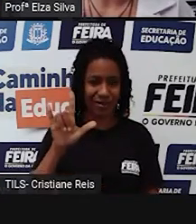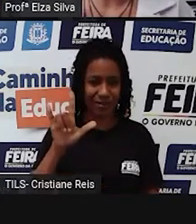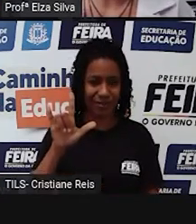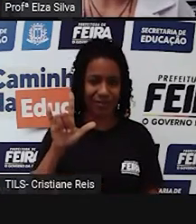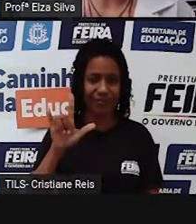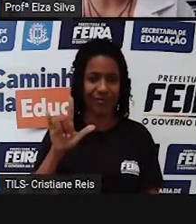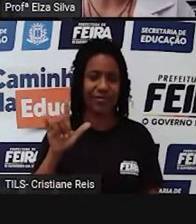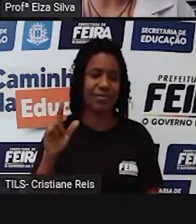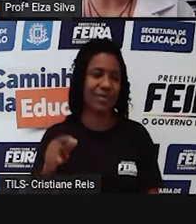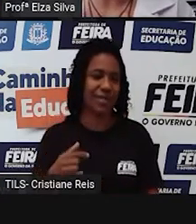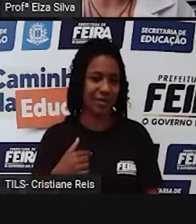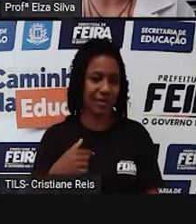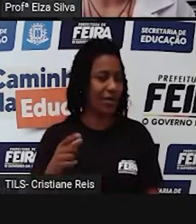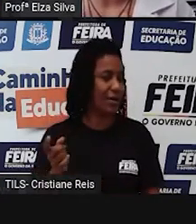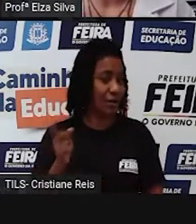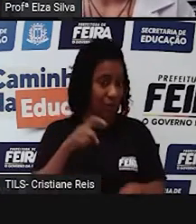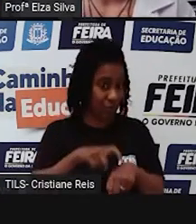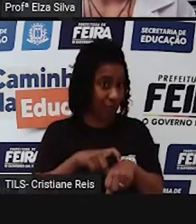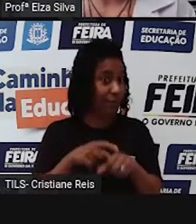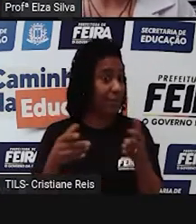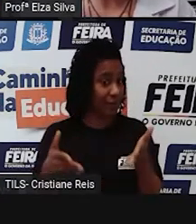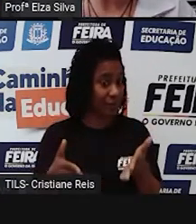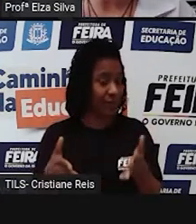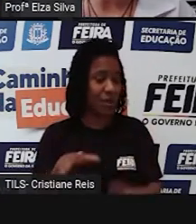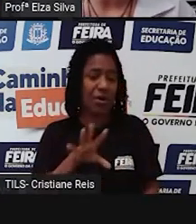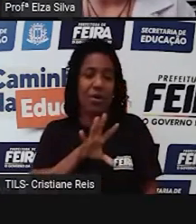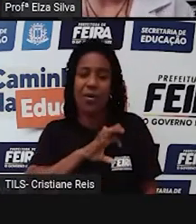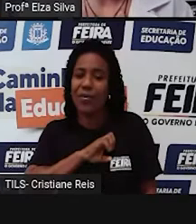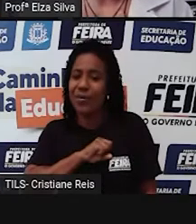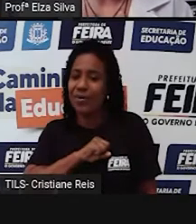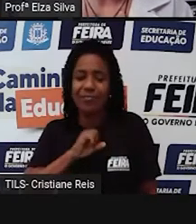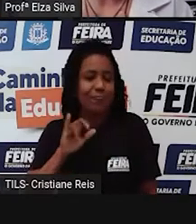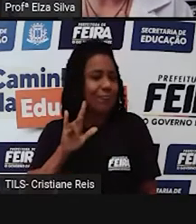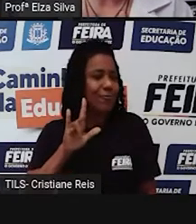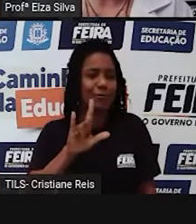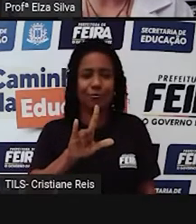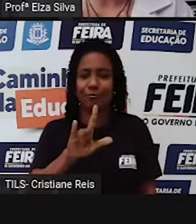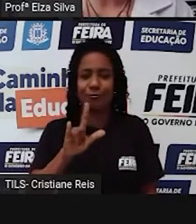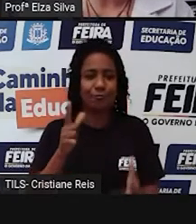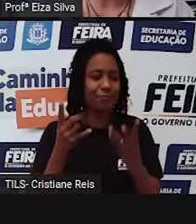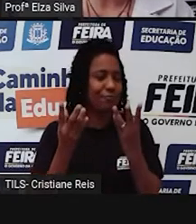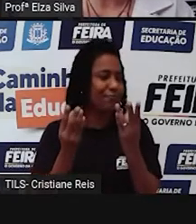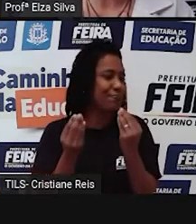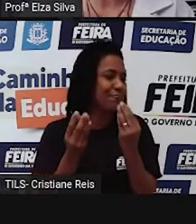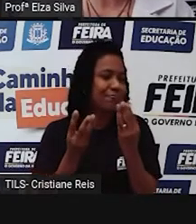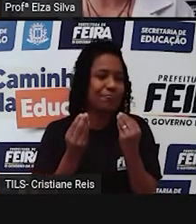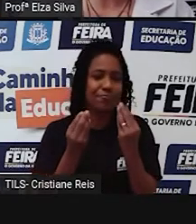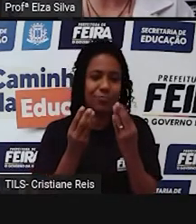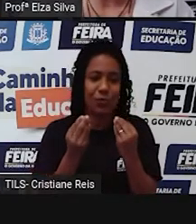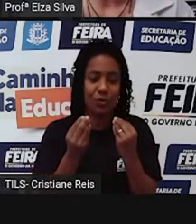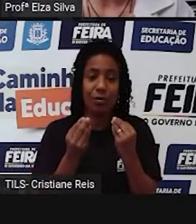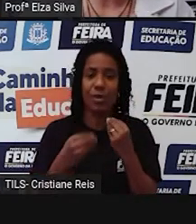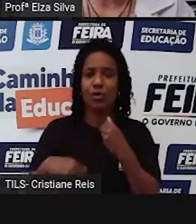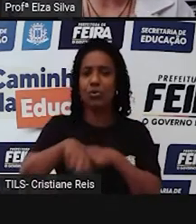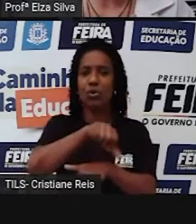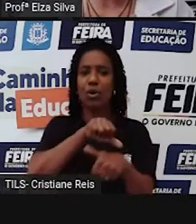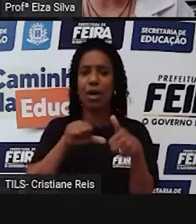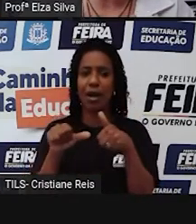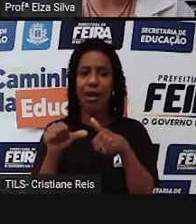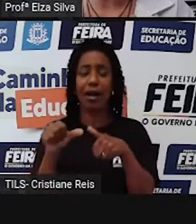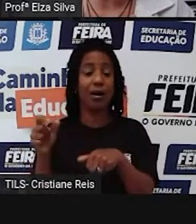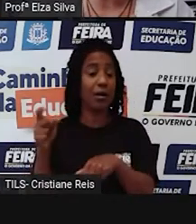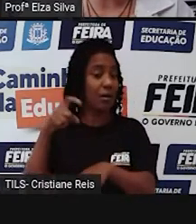Eu amo você muitíssimo. Mas se eu quiser passar esta frase para o tempo passado, eu vou